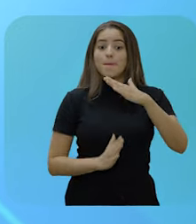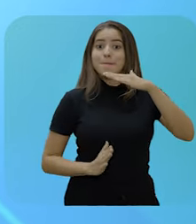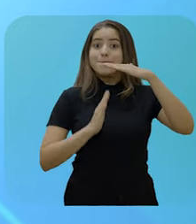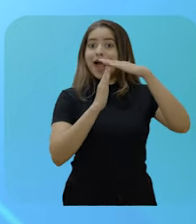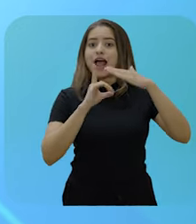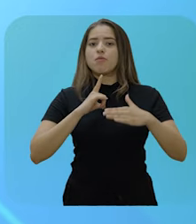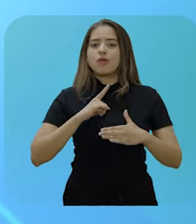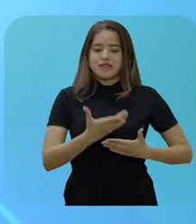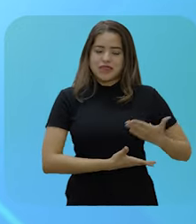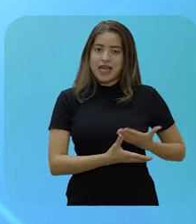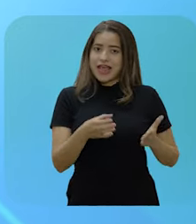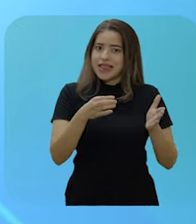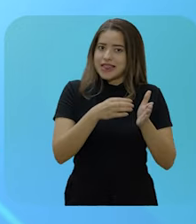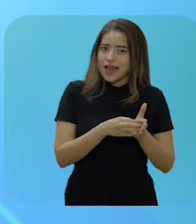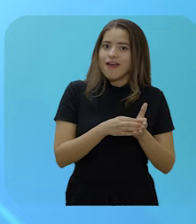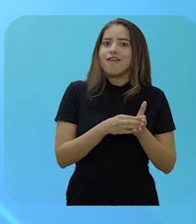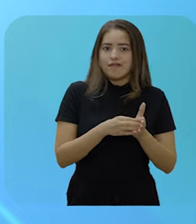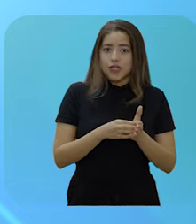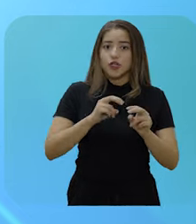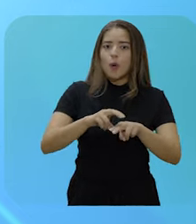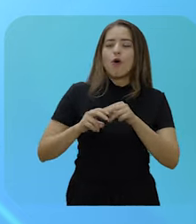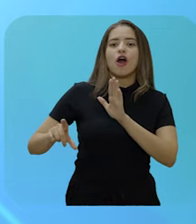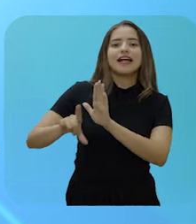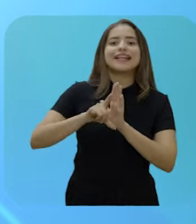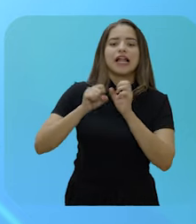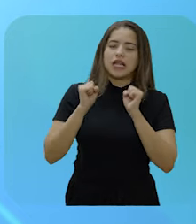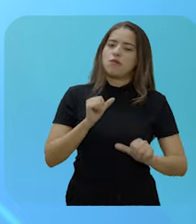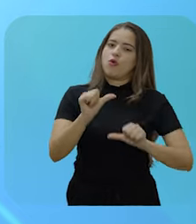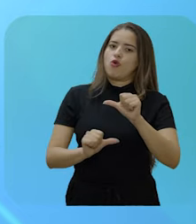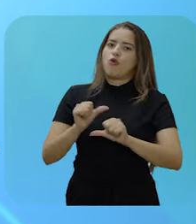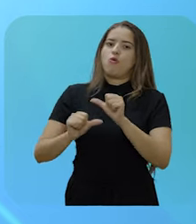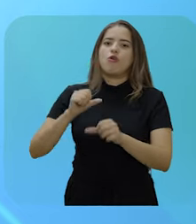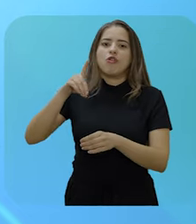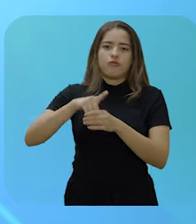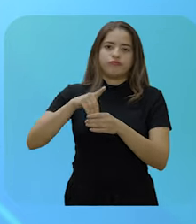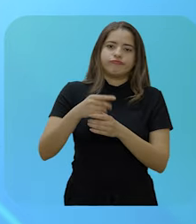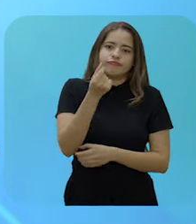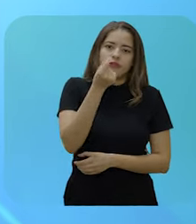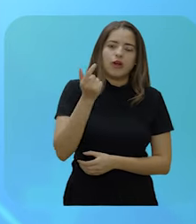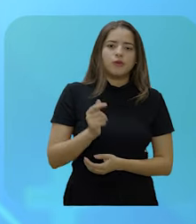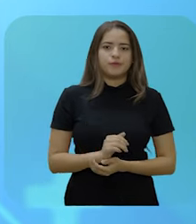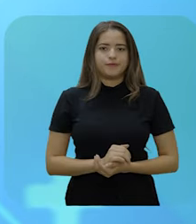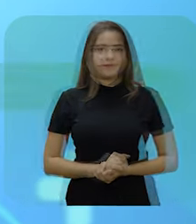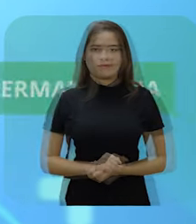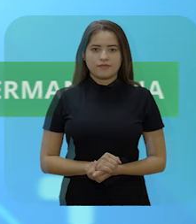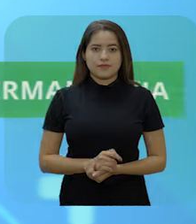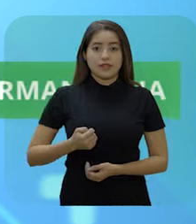modificando o valor. O abono corresponderá exatamente ao valor da contribuição previdenciária.